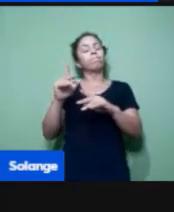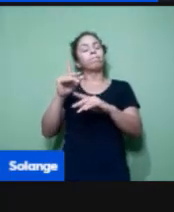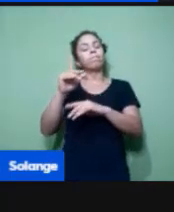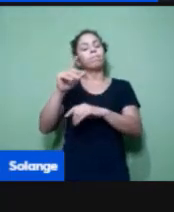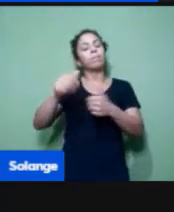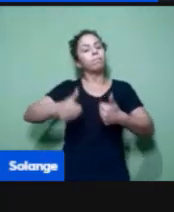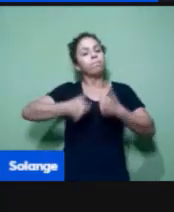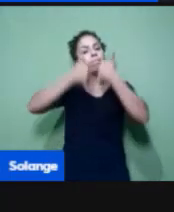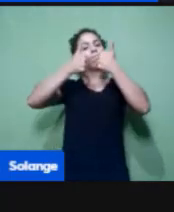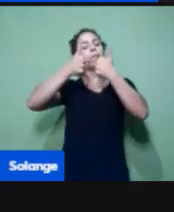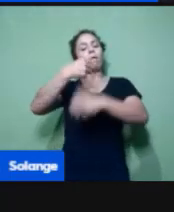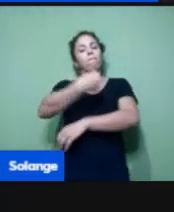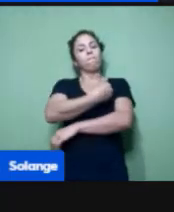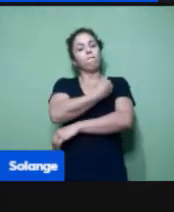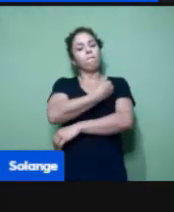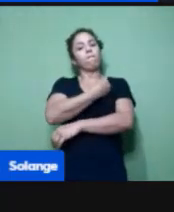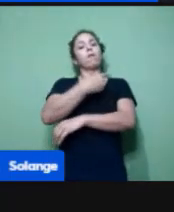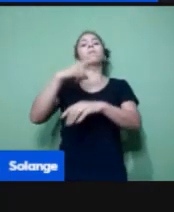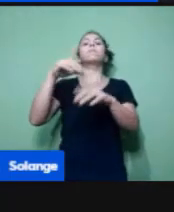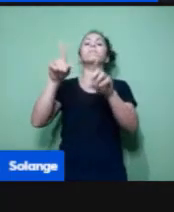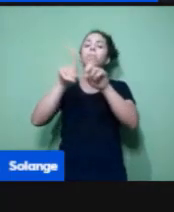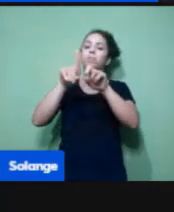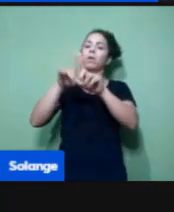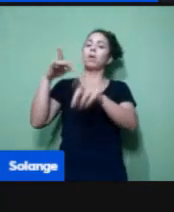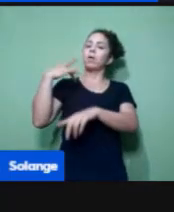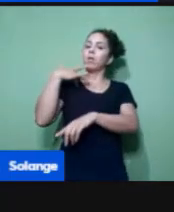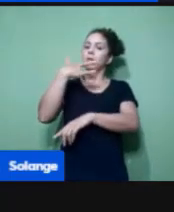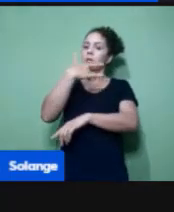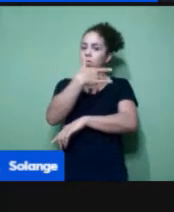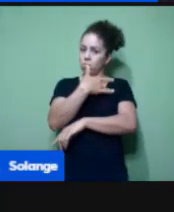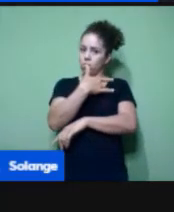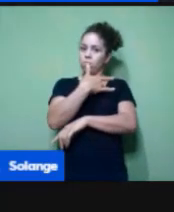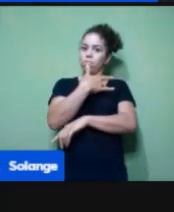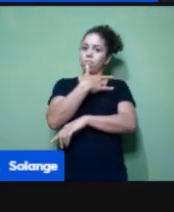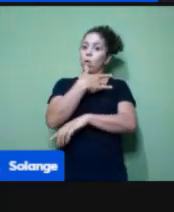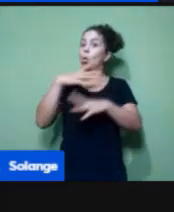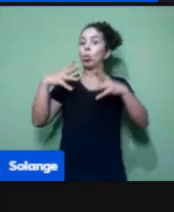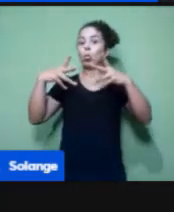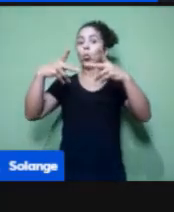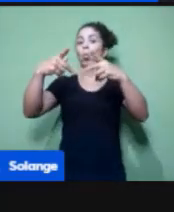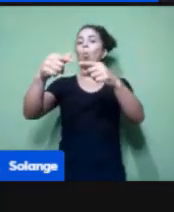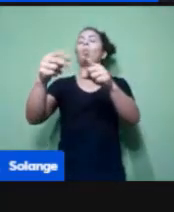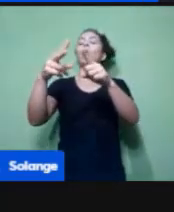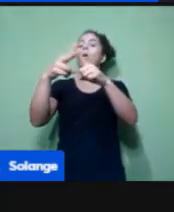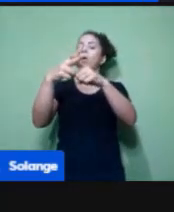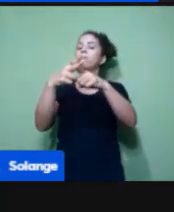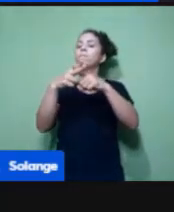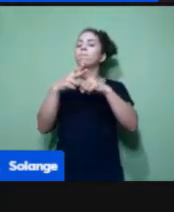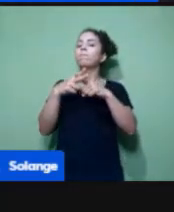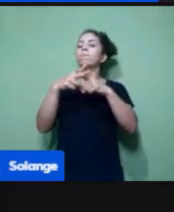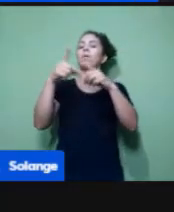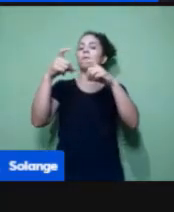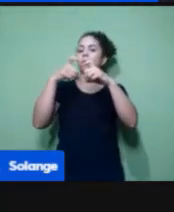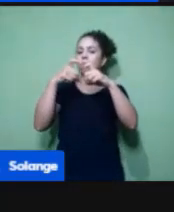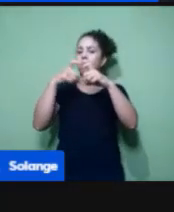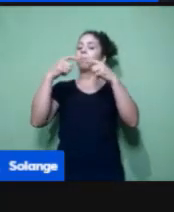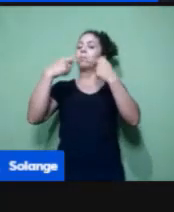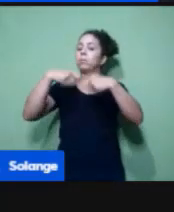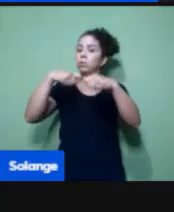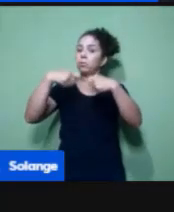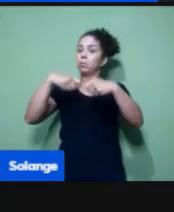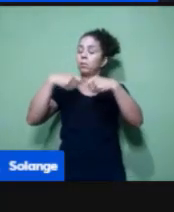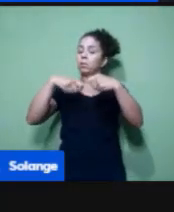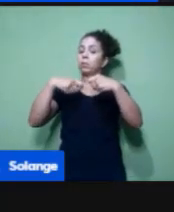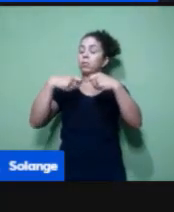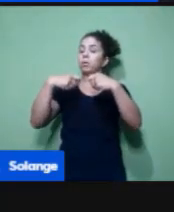todos os atestados devem chegar na mão também dos professores de educação física. Até porque essas crianças ficaram